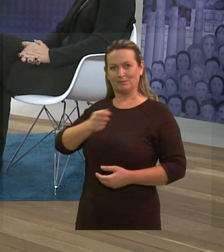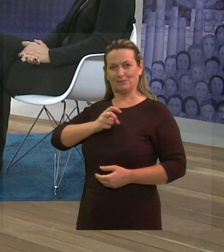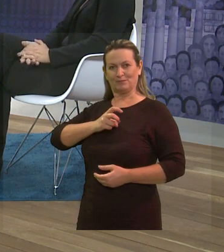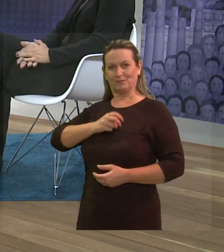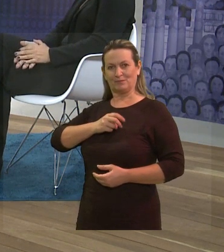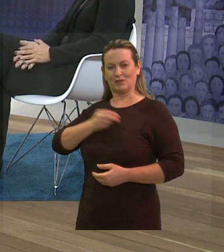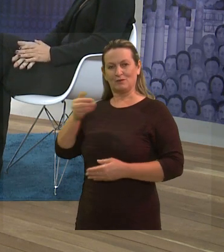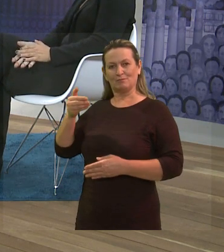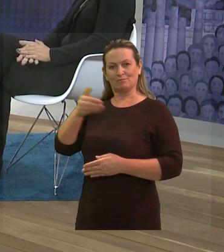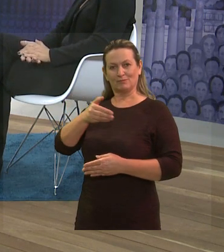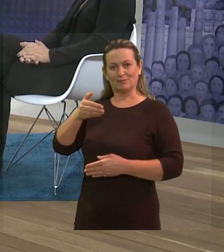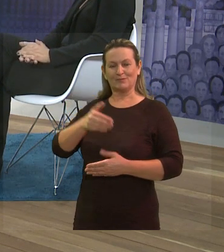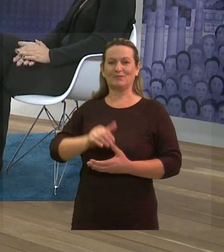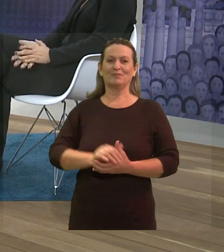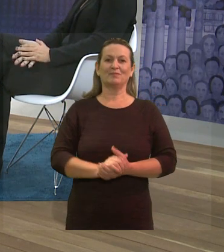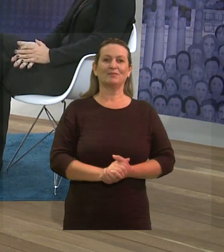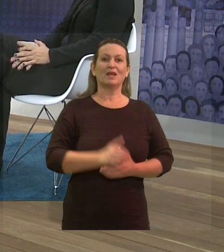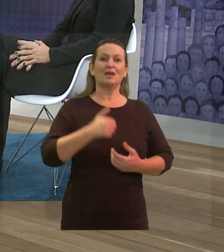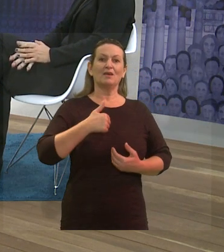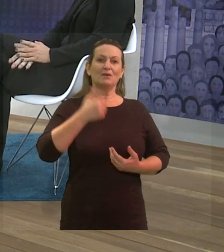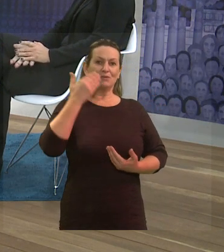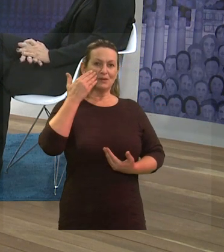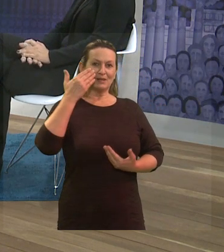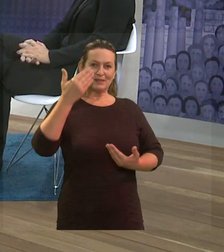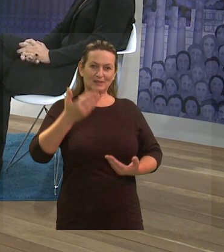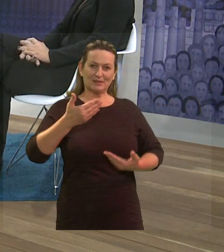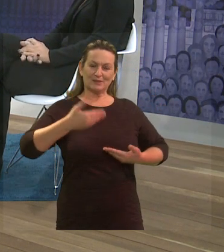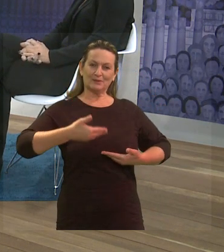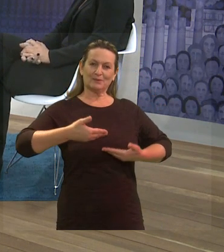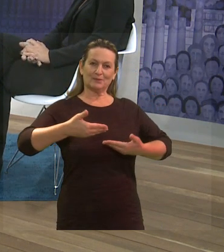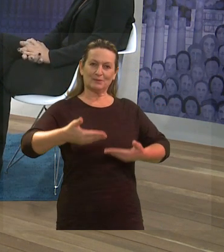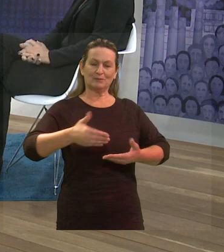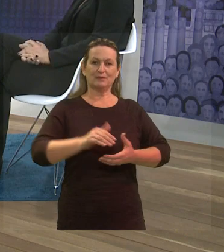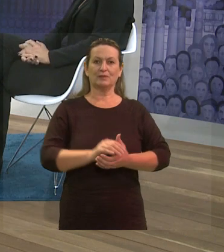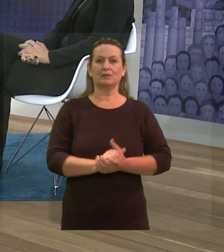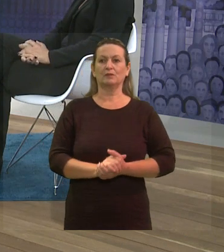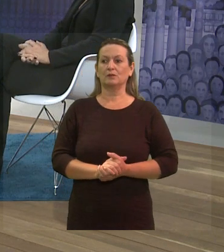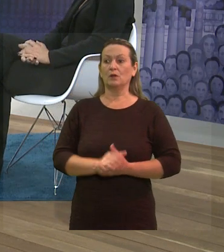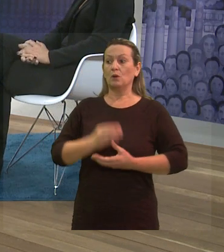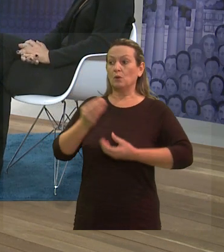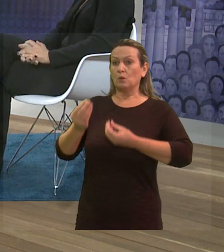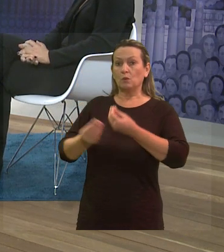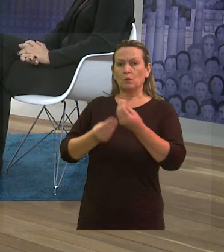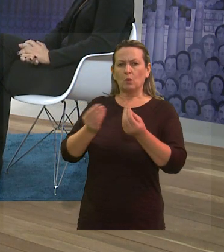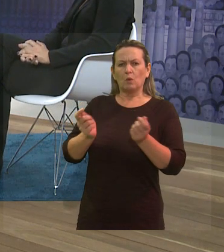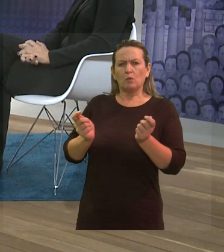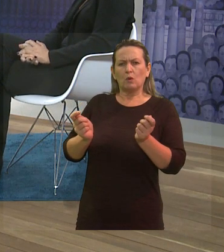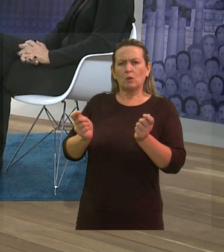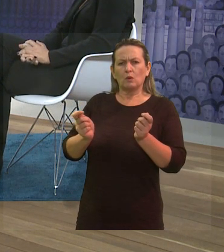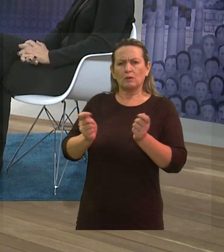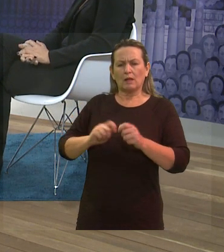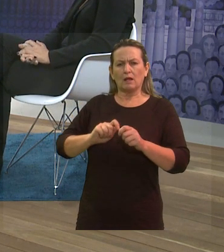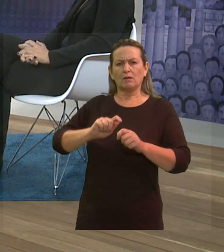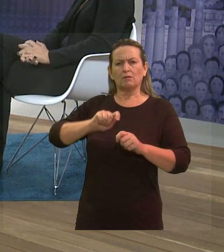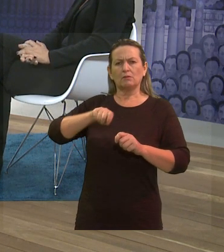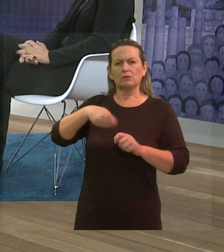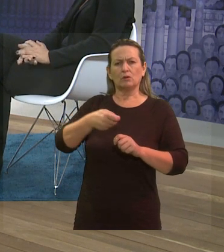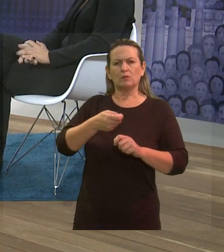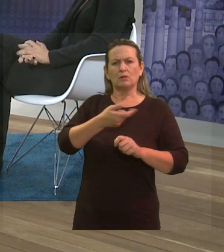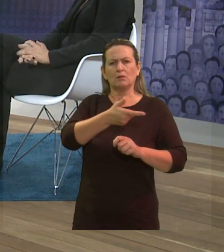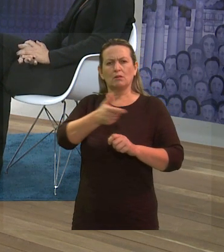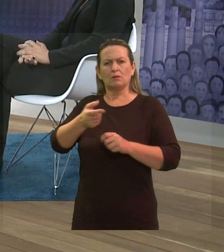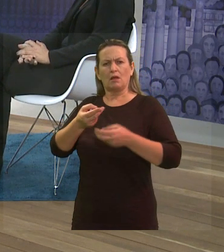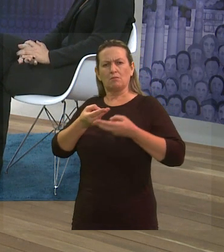participação hoje aqui conosco. Eu que agradeço o convite, obrigada. Professora, como a gente pode definir a intolerância